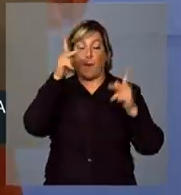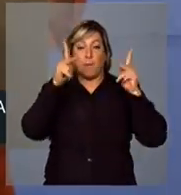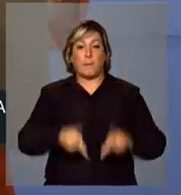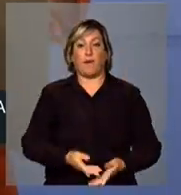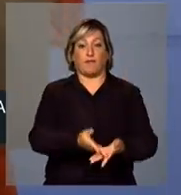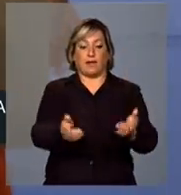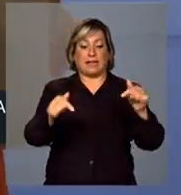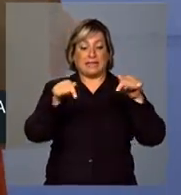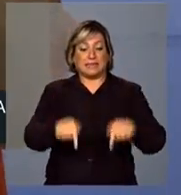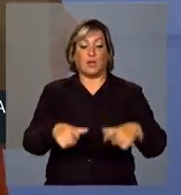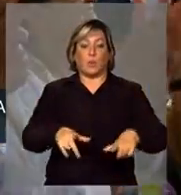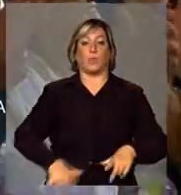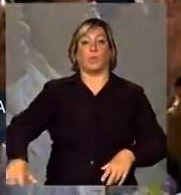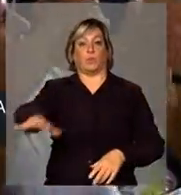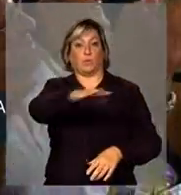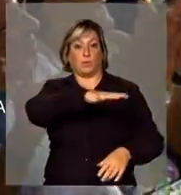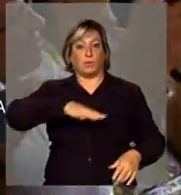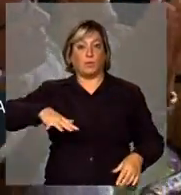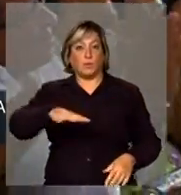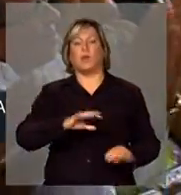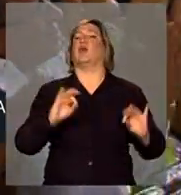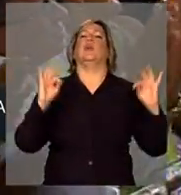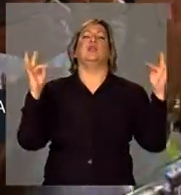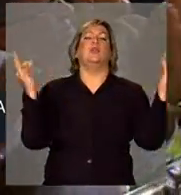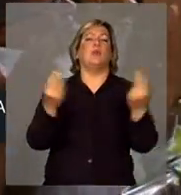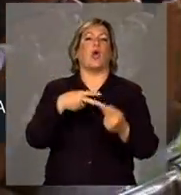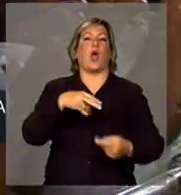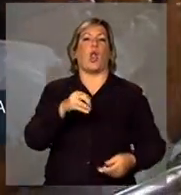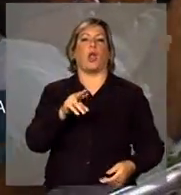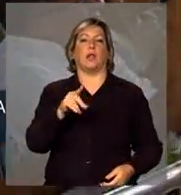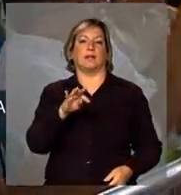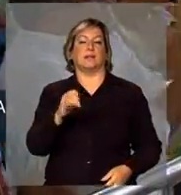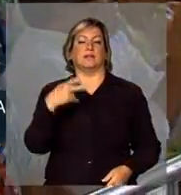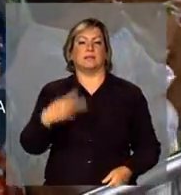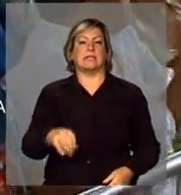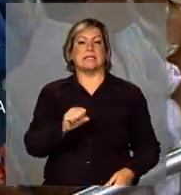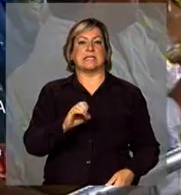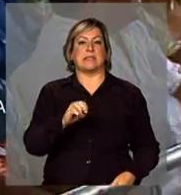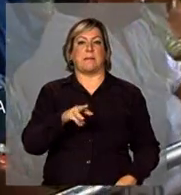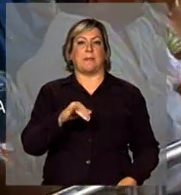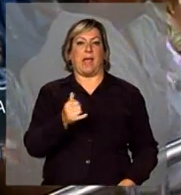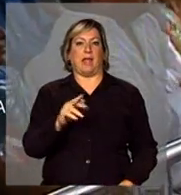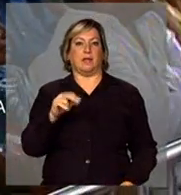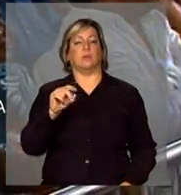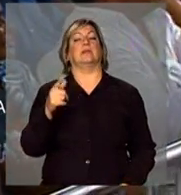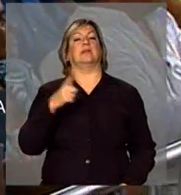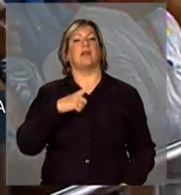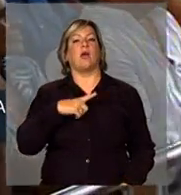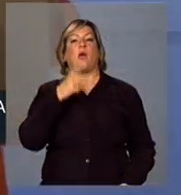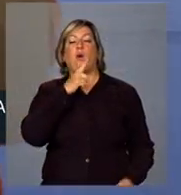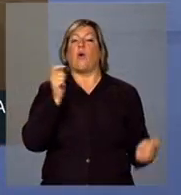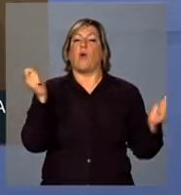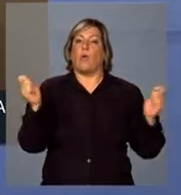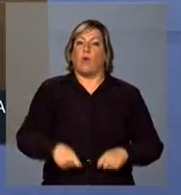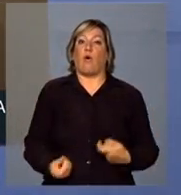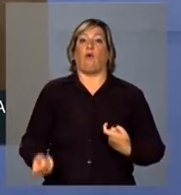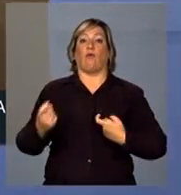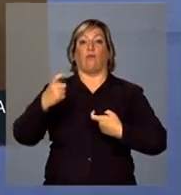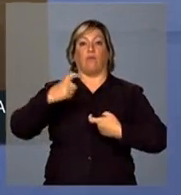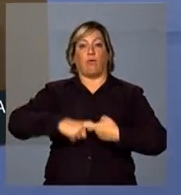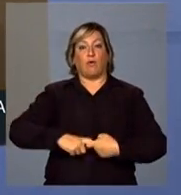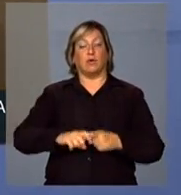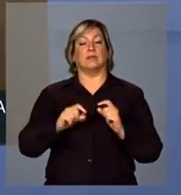daqui dessa região, de todo o nordeste do semiárido, tenha condições de voltar